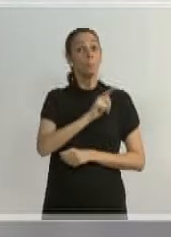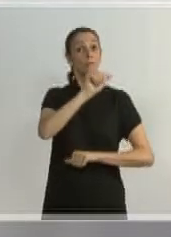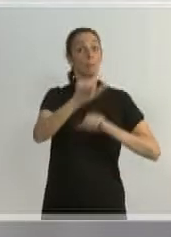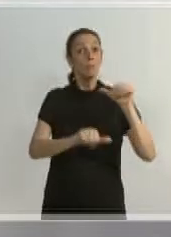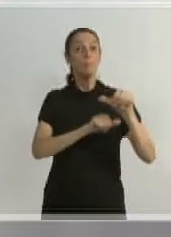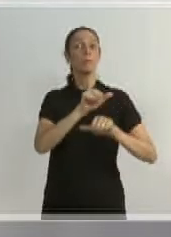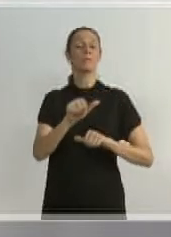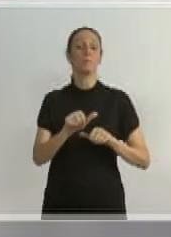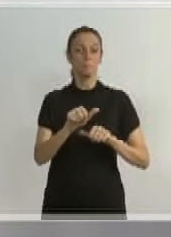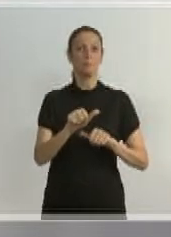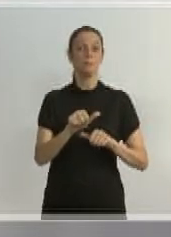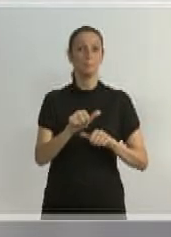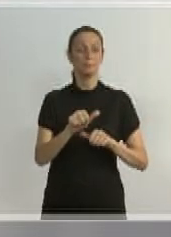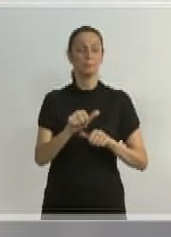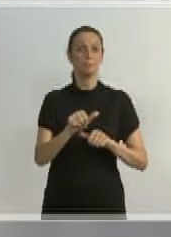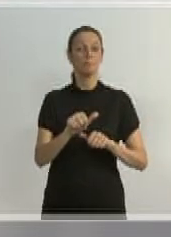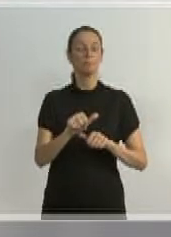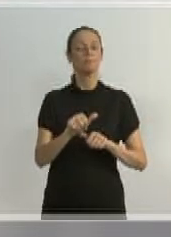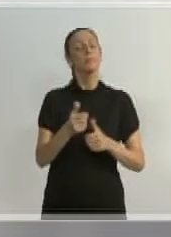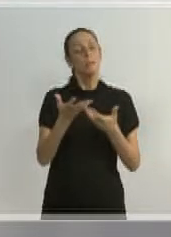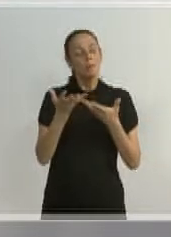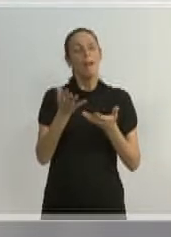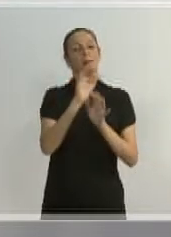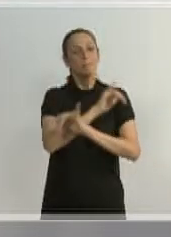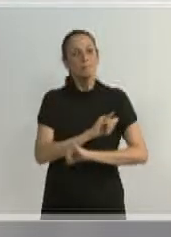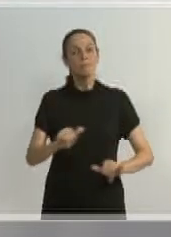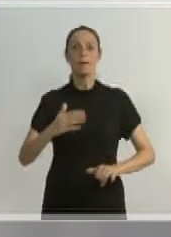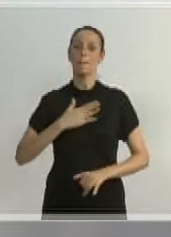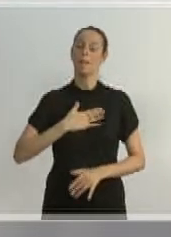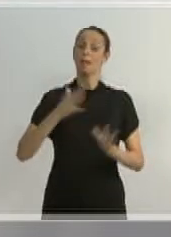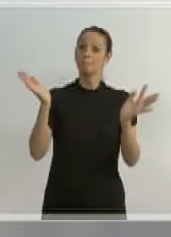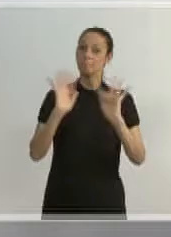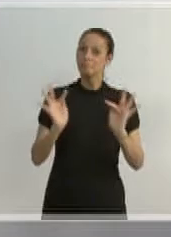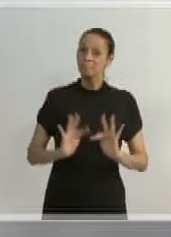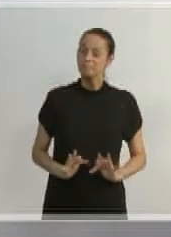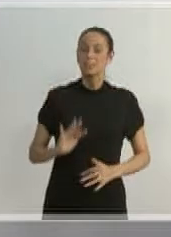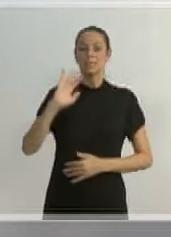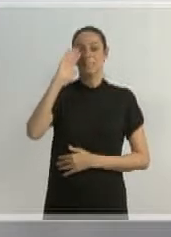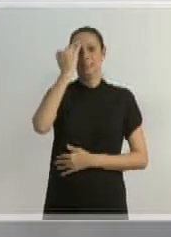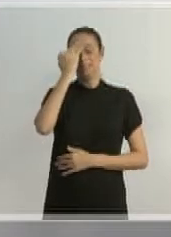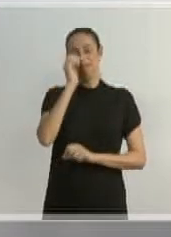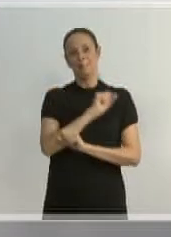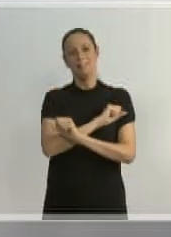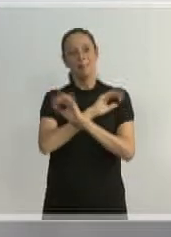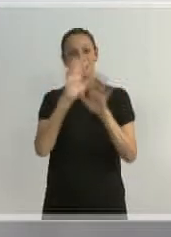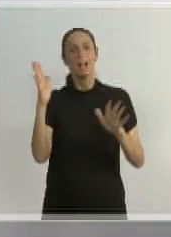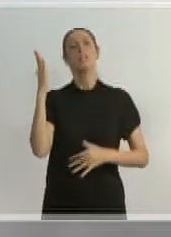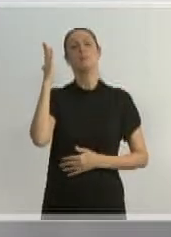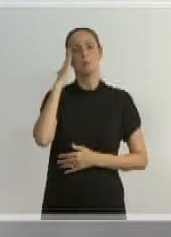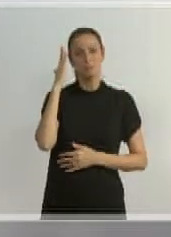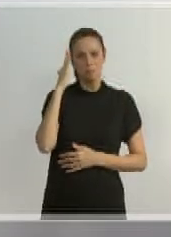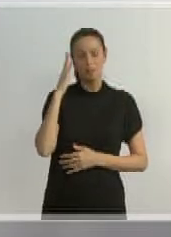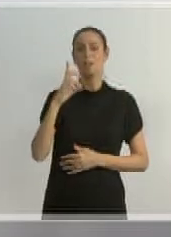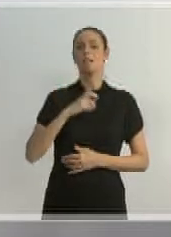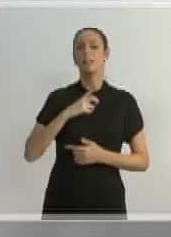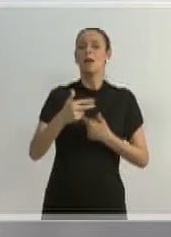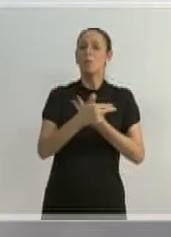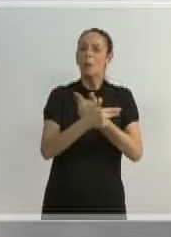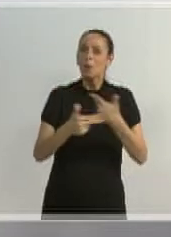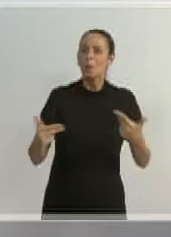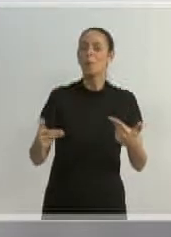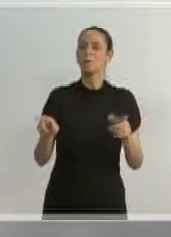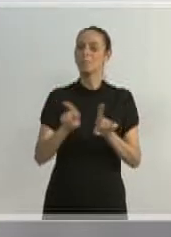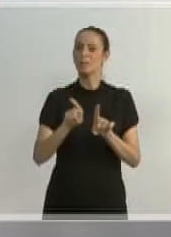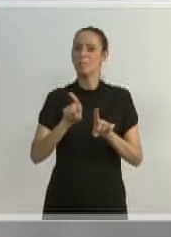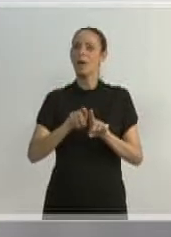mudança. Então, quero deixar só registrado a minha felicidade de entender que apesar de todas as questões nocivas e os rótulos